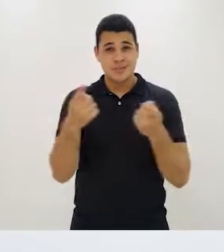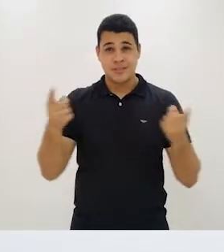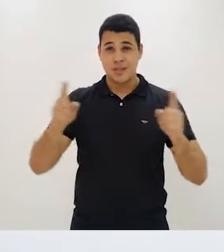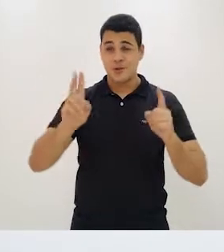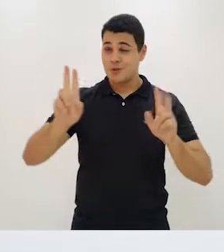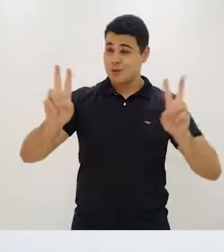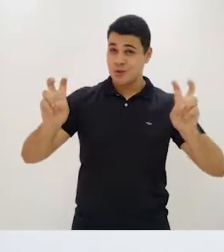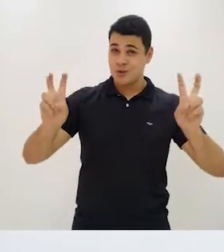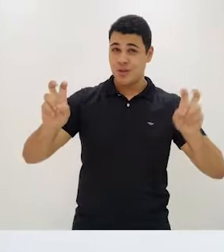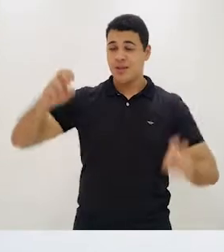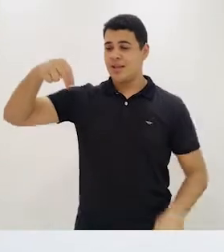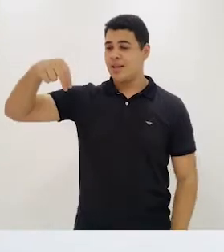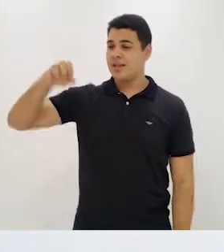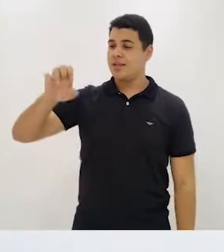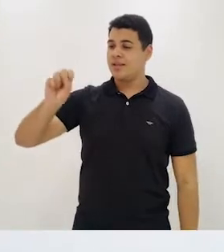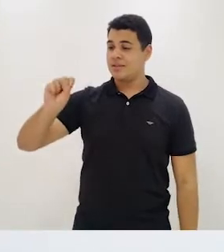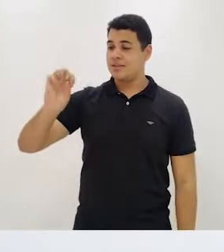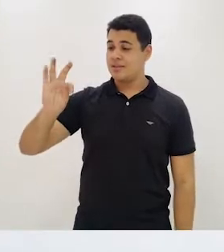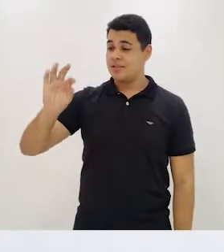Rua.